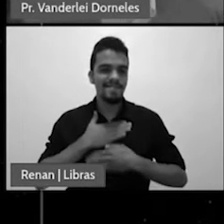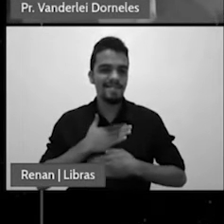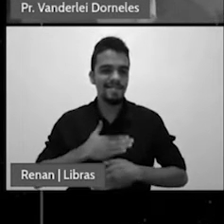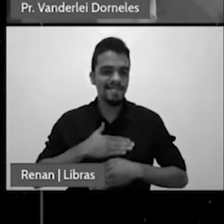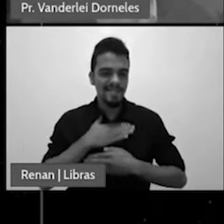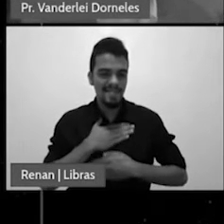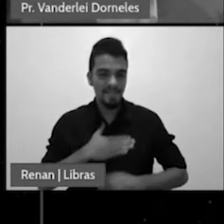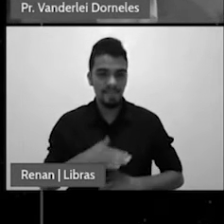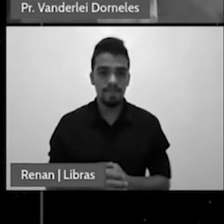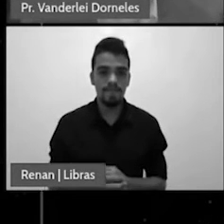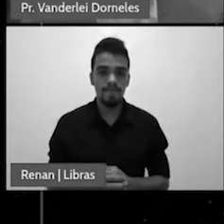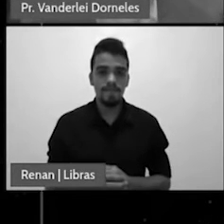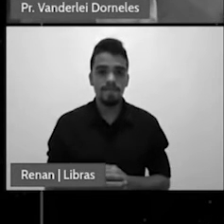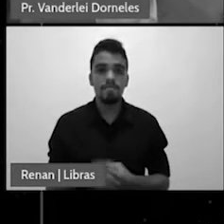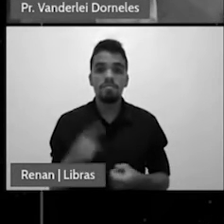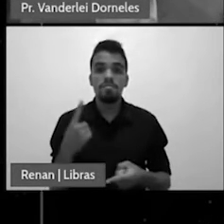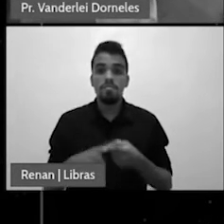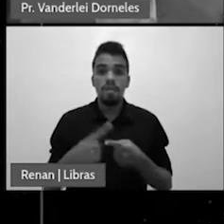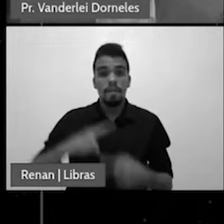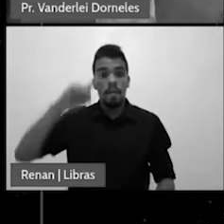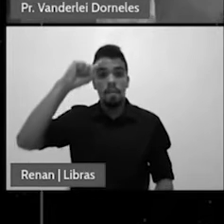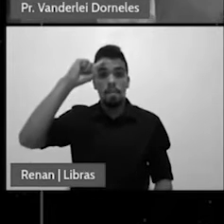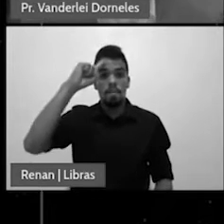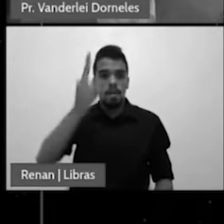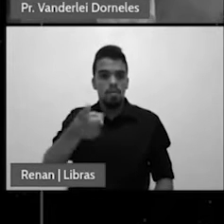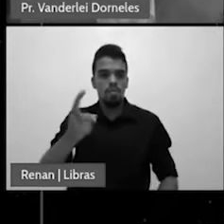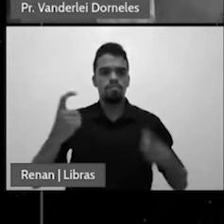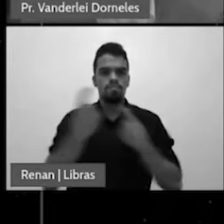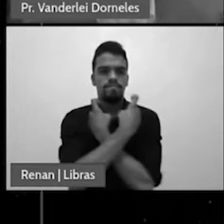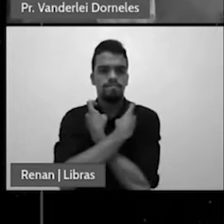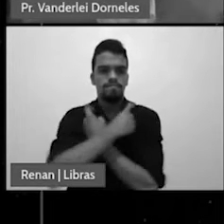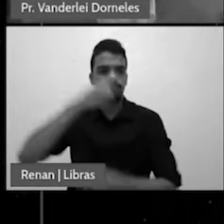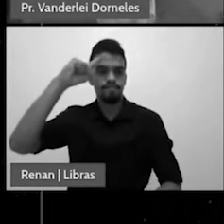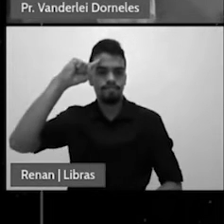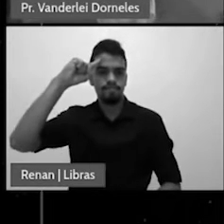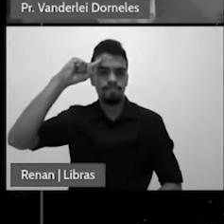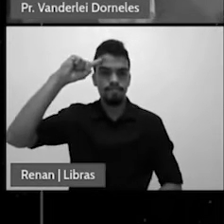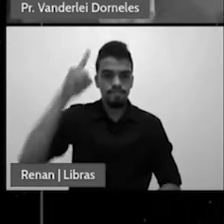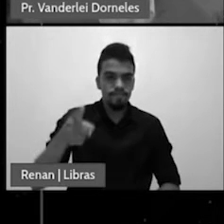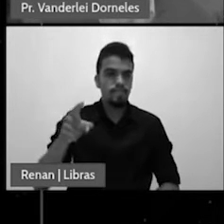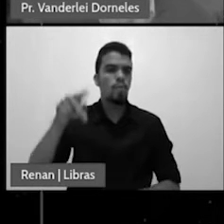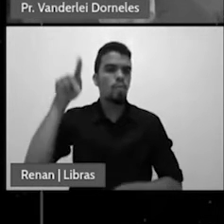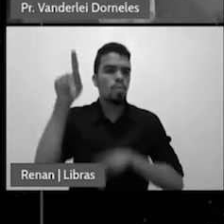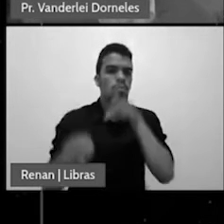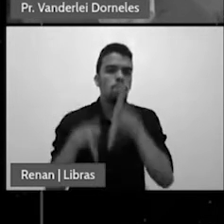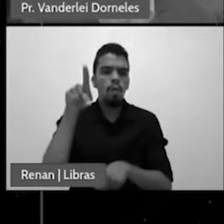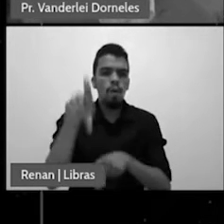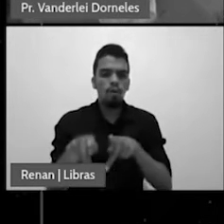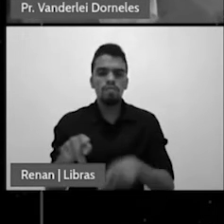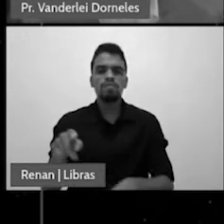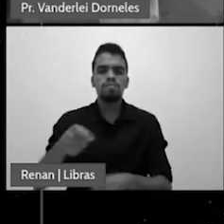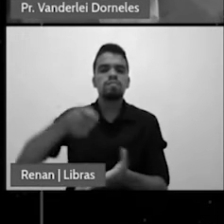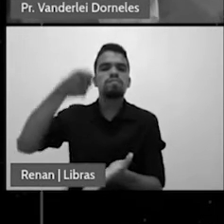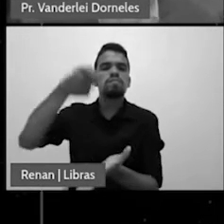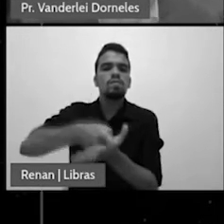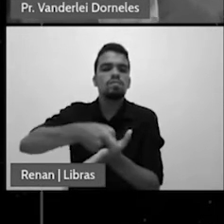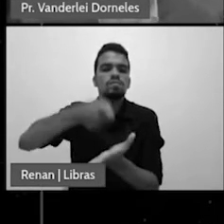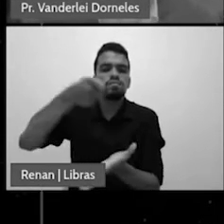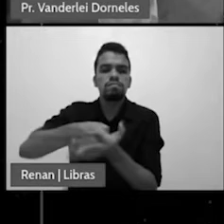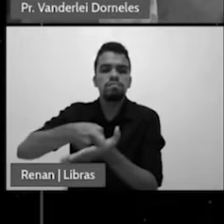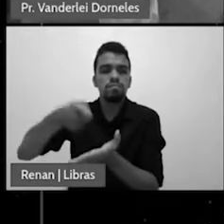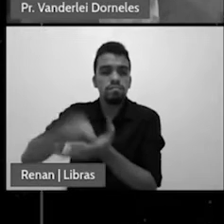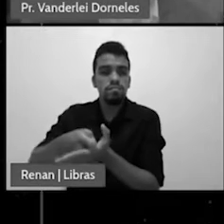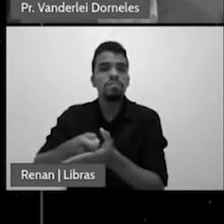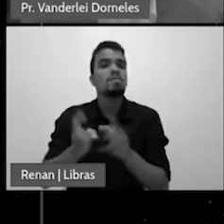deu ordem, decretou o faraó aos superintendentes do povo e aos capatazes, dizendo, exigireis deles a mesma conta de